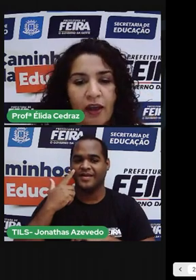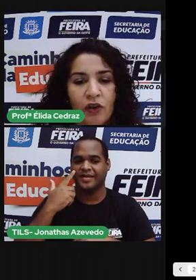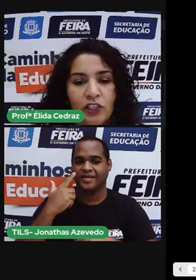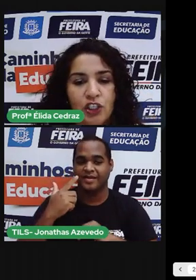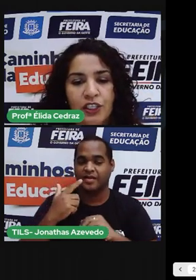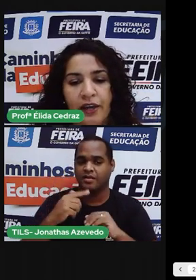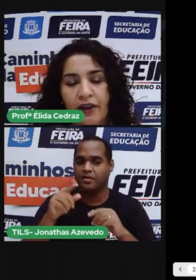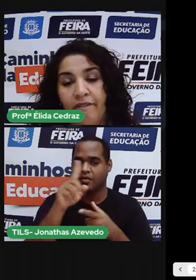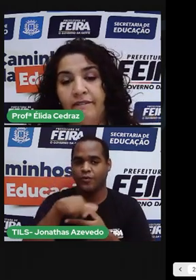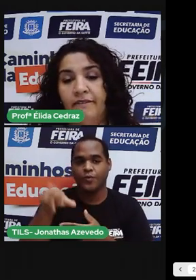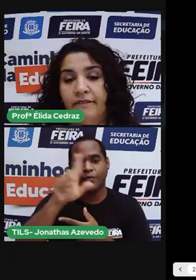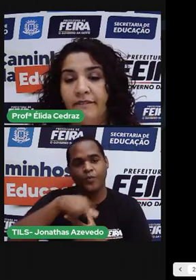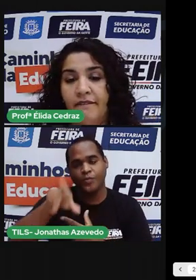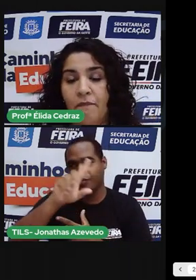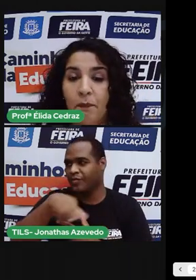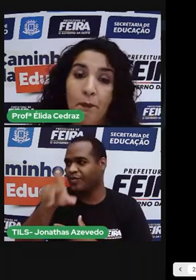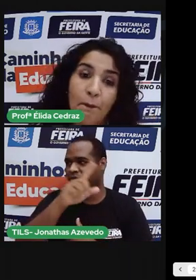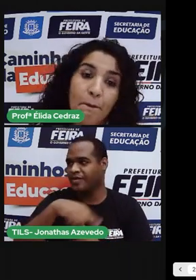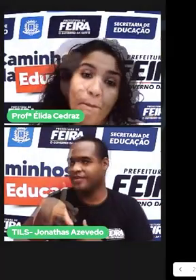girar a roletinha.